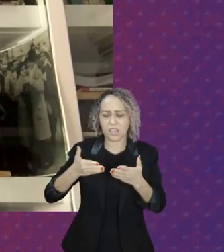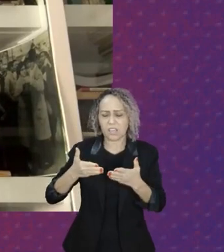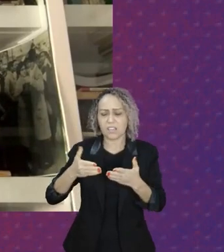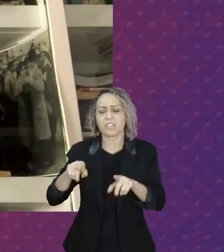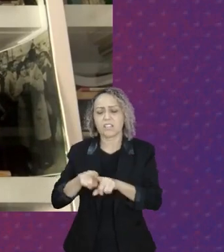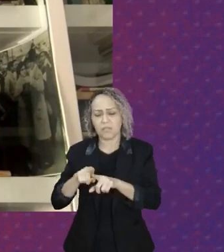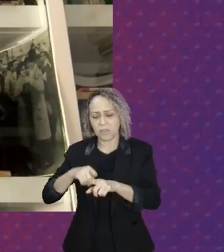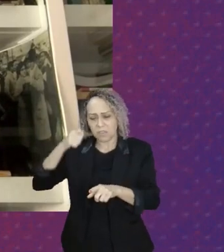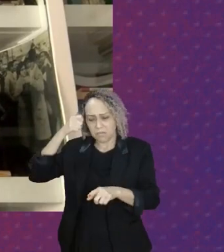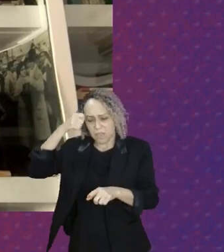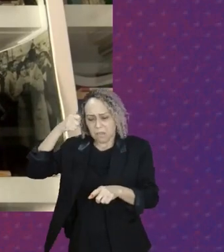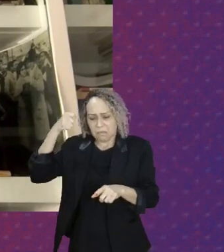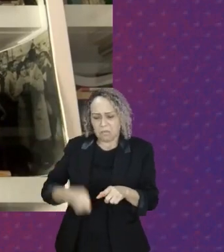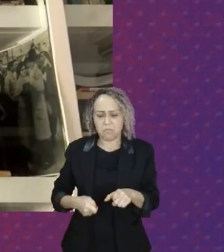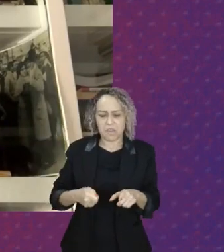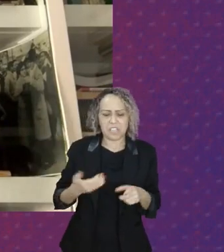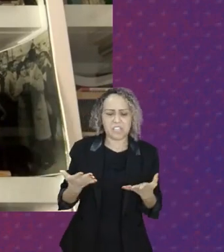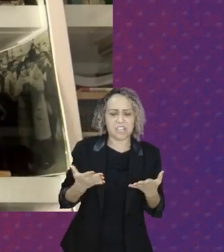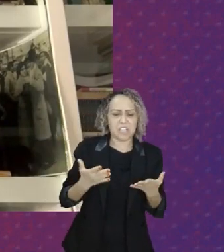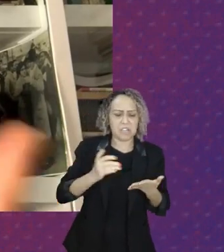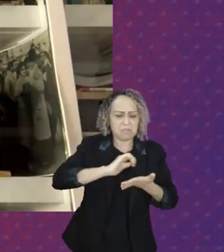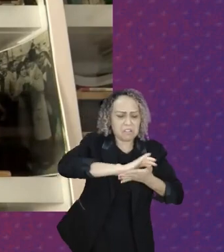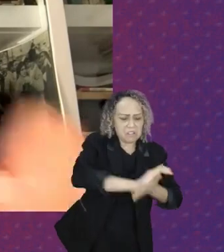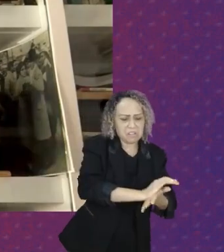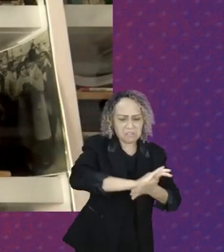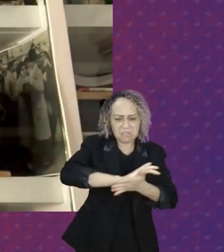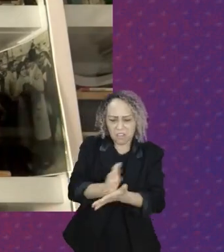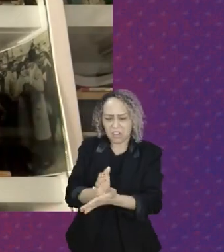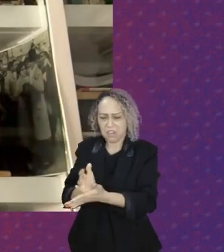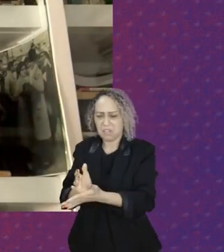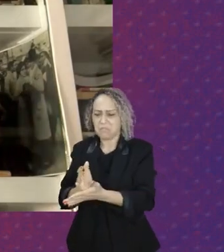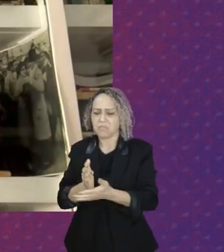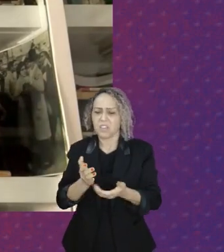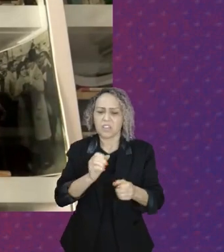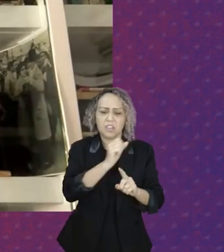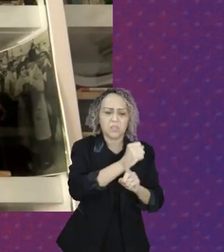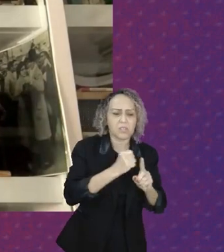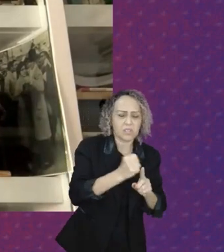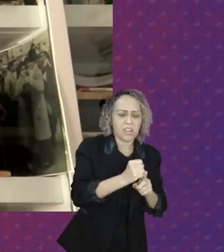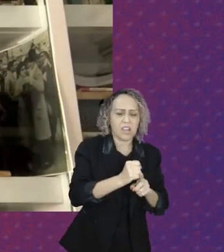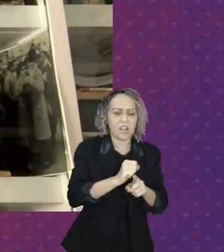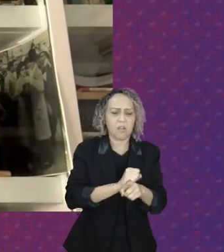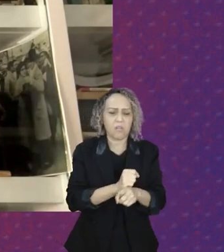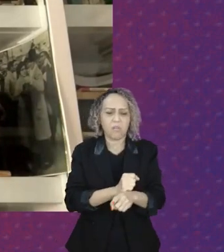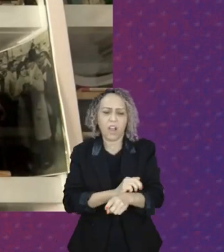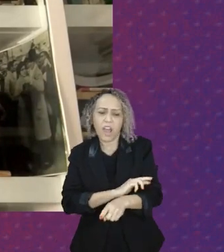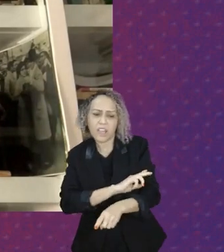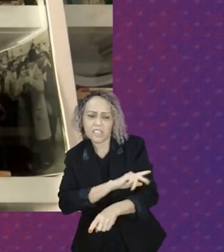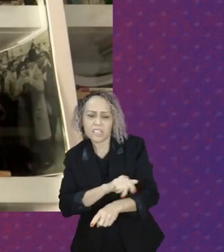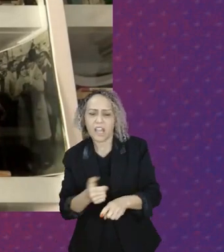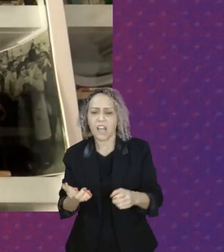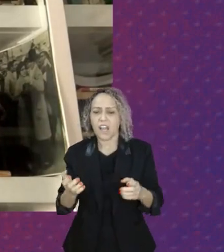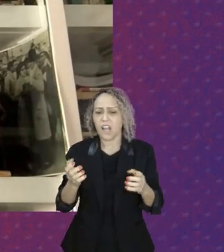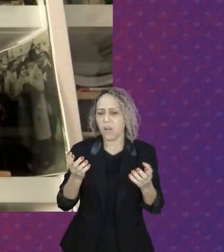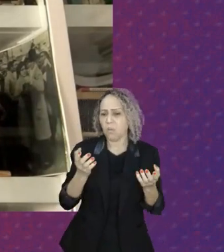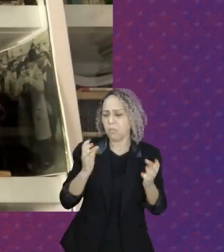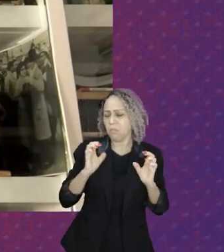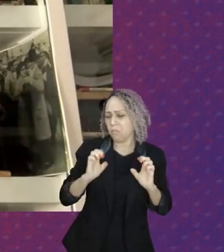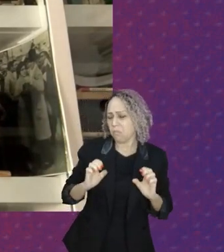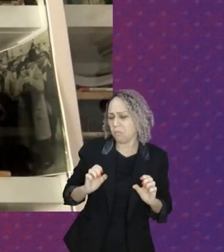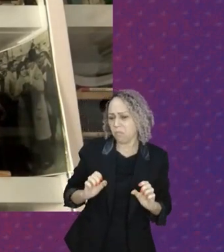discriminação de muitas ordens social, racial, étnica, de orientação sexual,